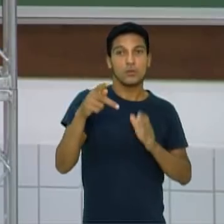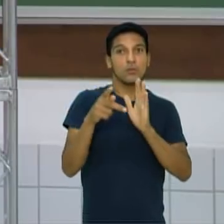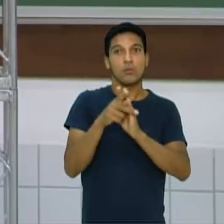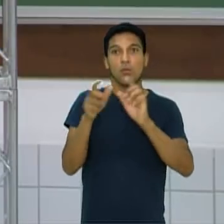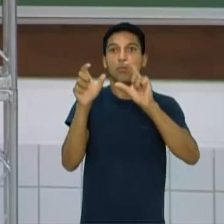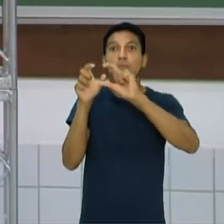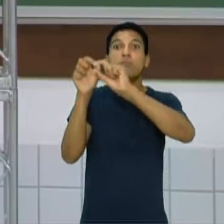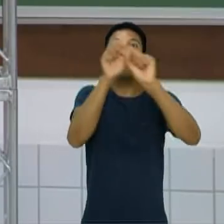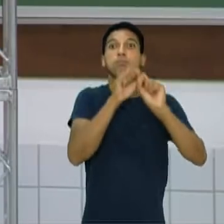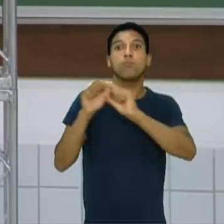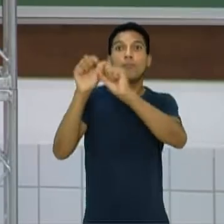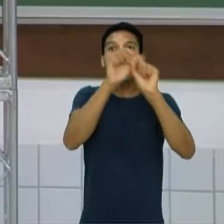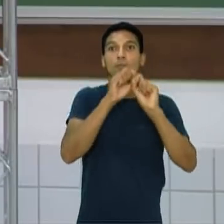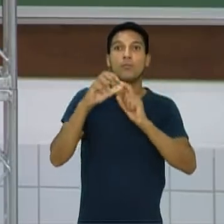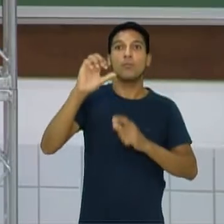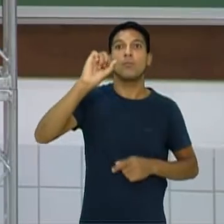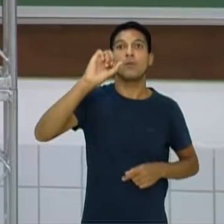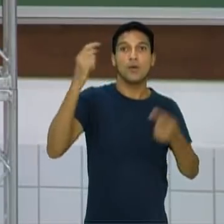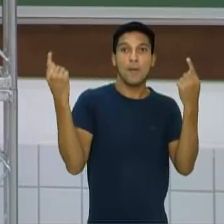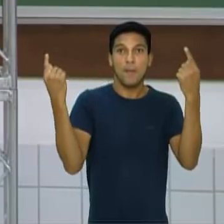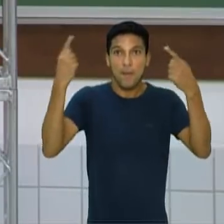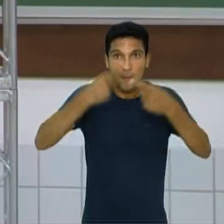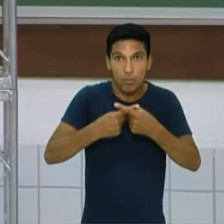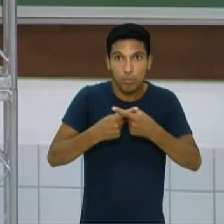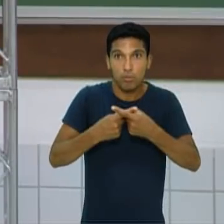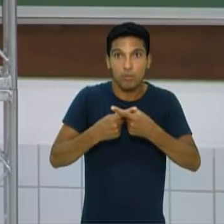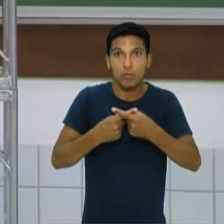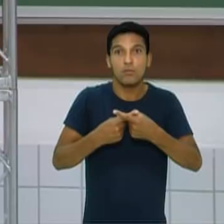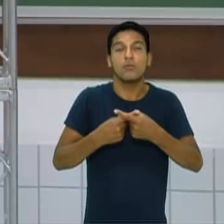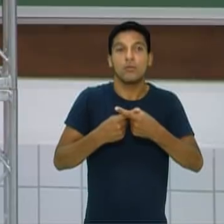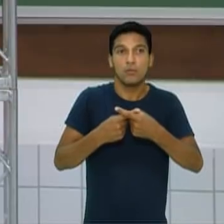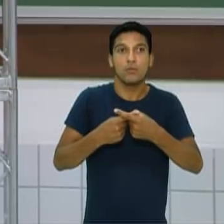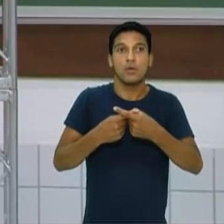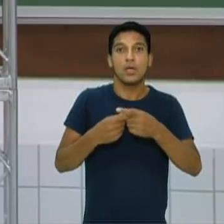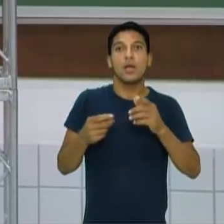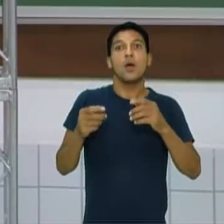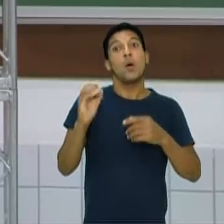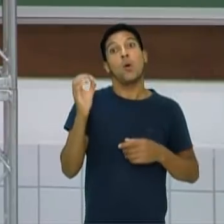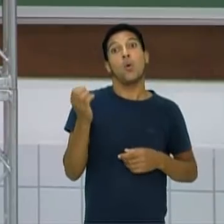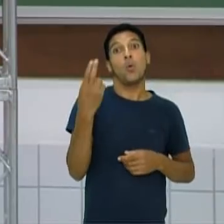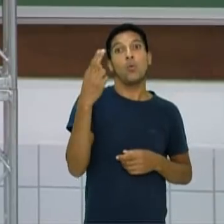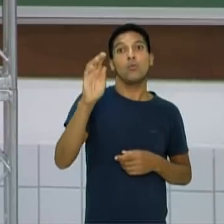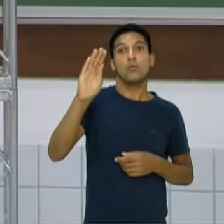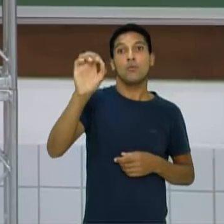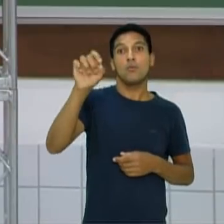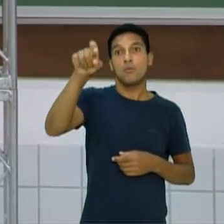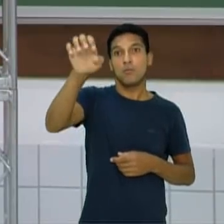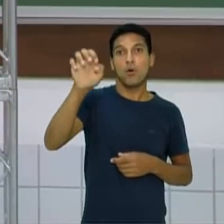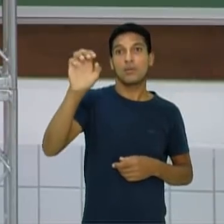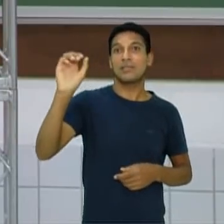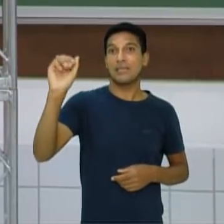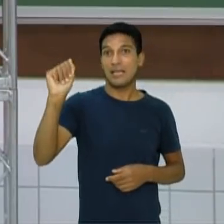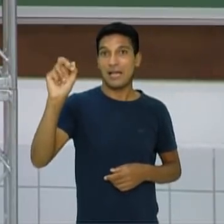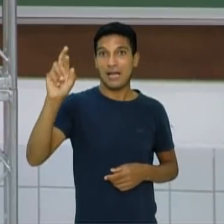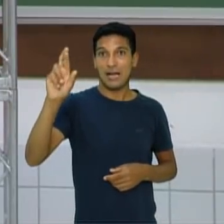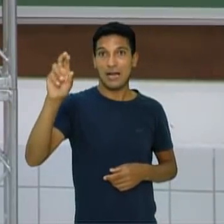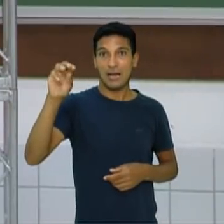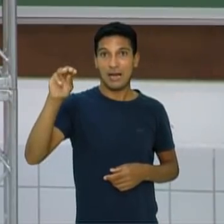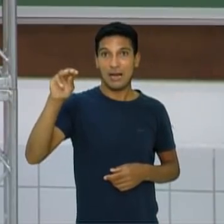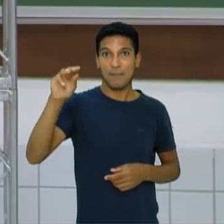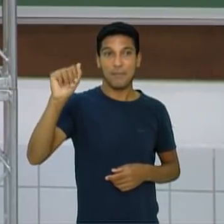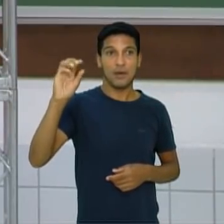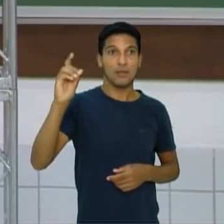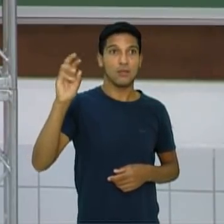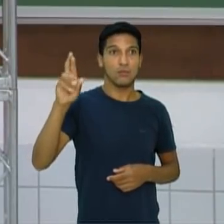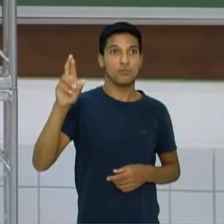tipo de competição, ou o chamado boxe amador. Quando a gente fala dos lutadores profissionais